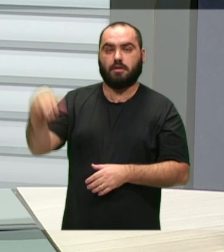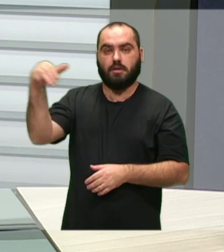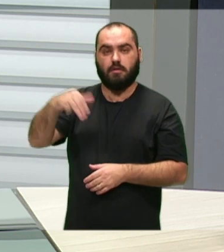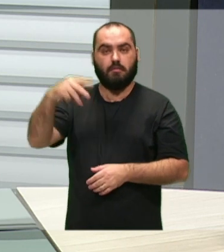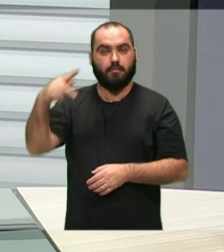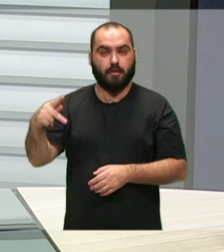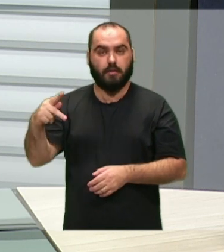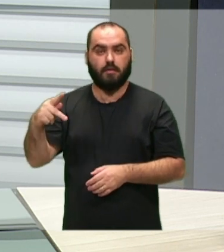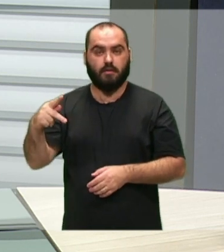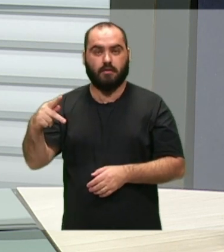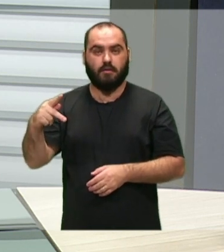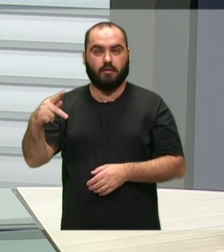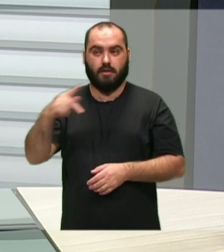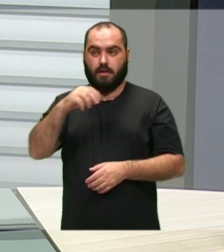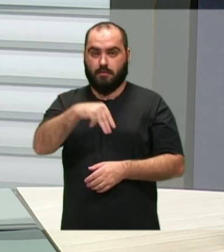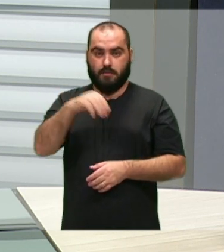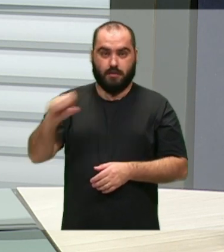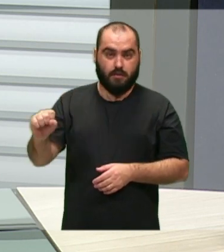do próprio município com terreno,